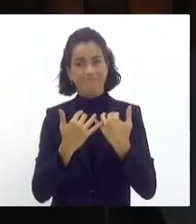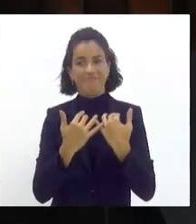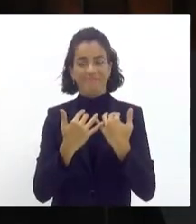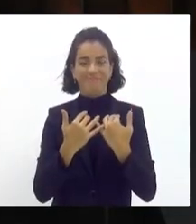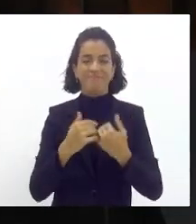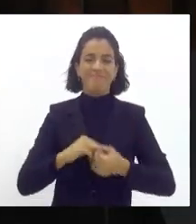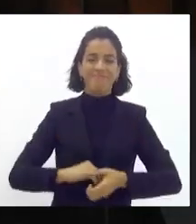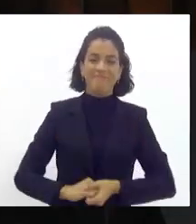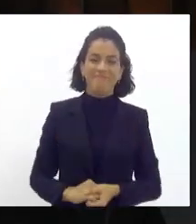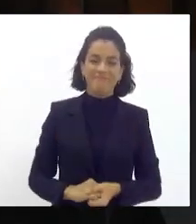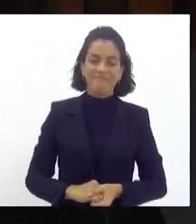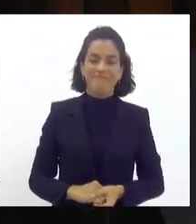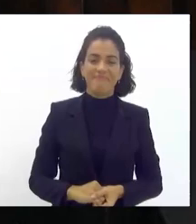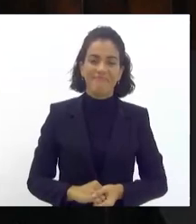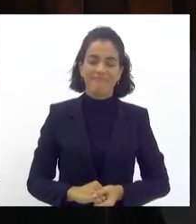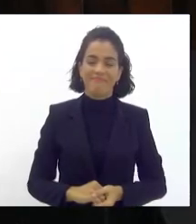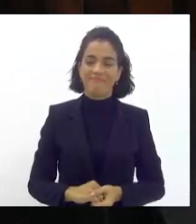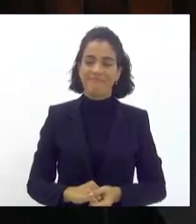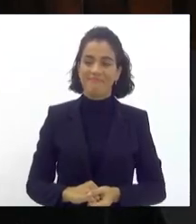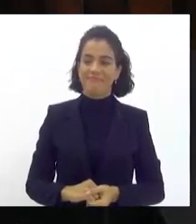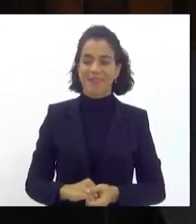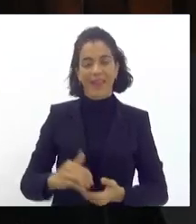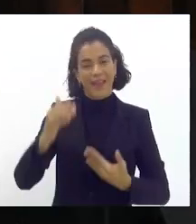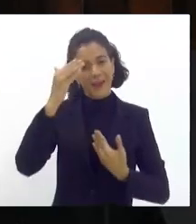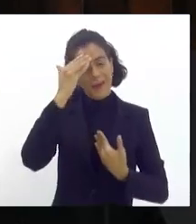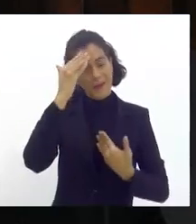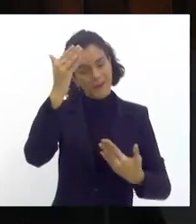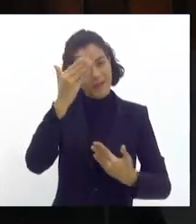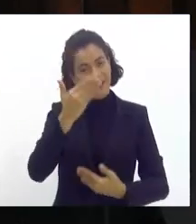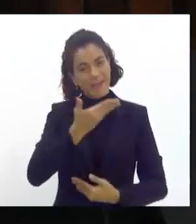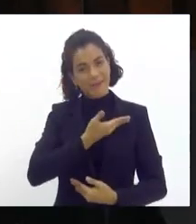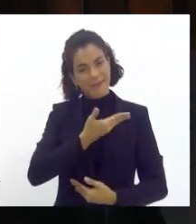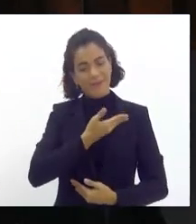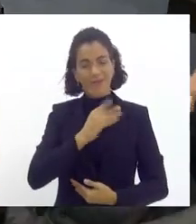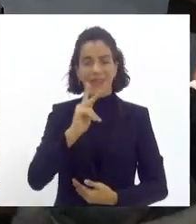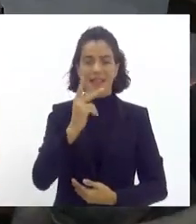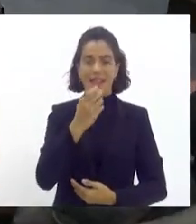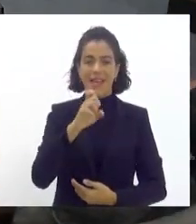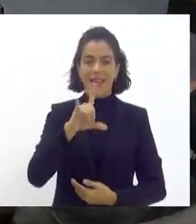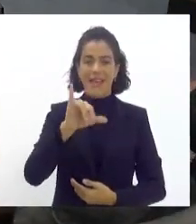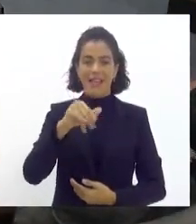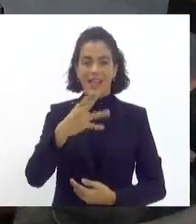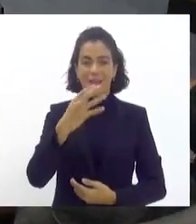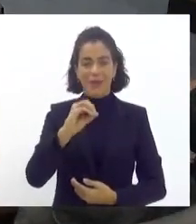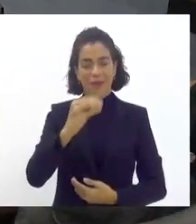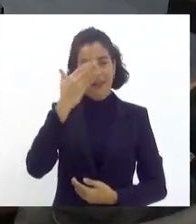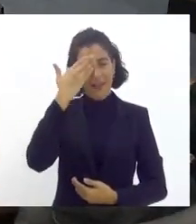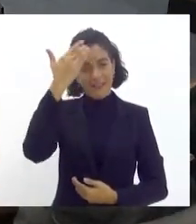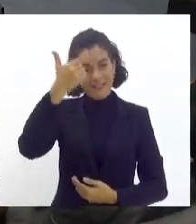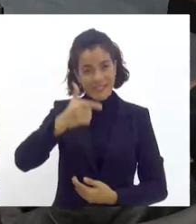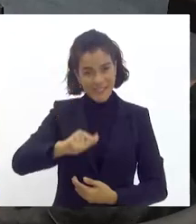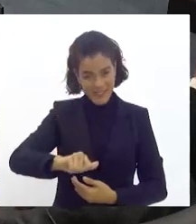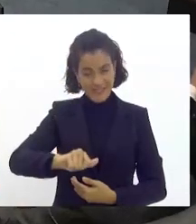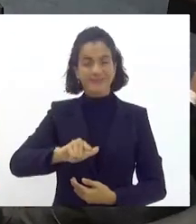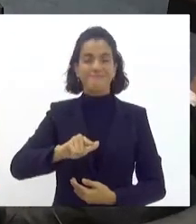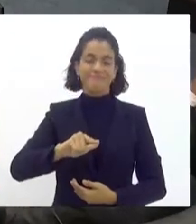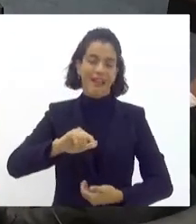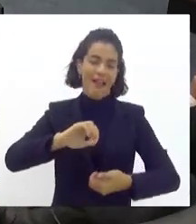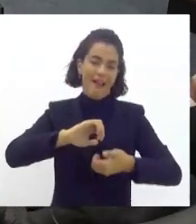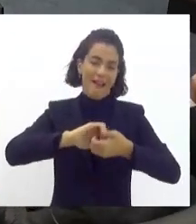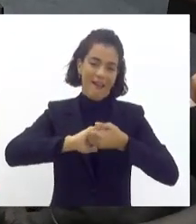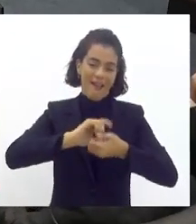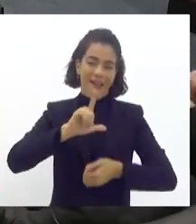esclarecimentos obrigado companheiro Alinho agradecer mais uma vez a liga